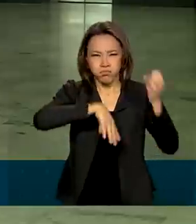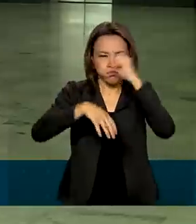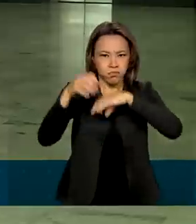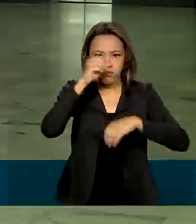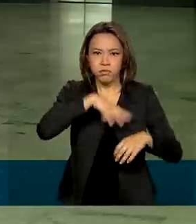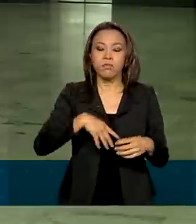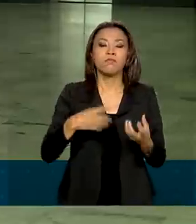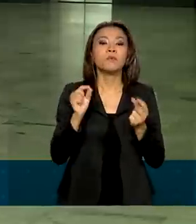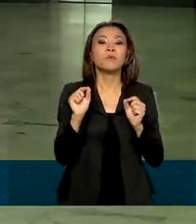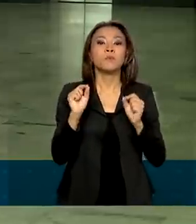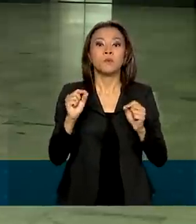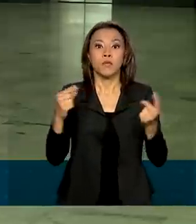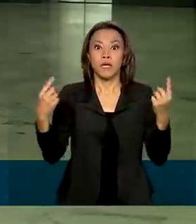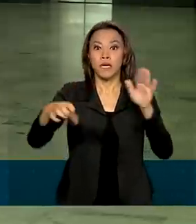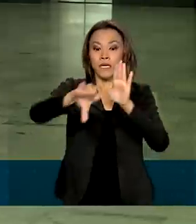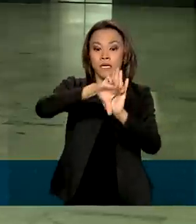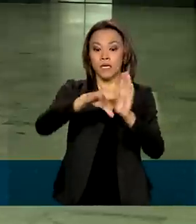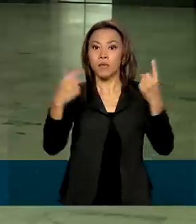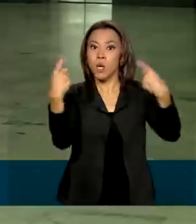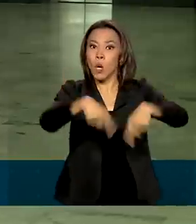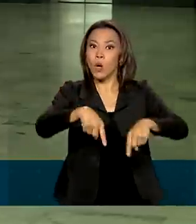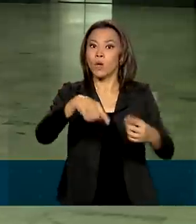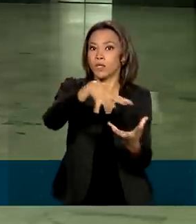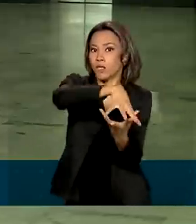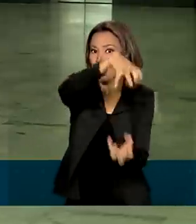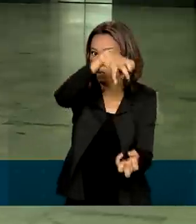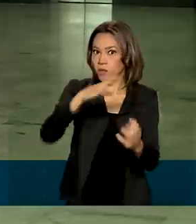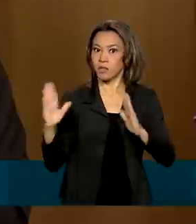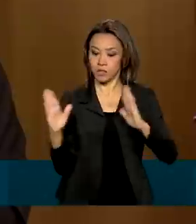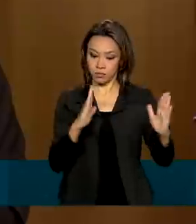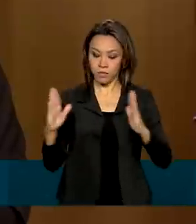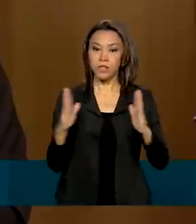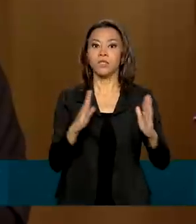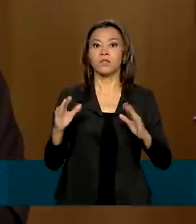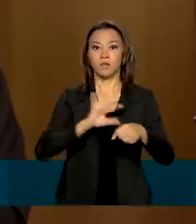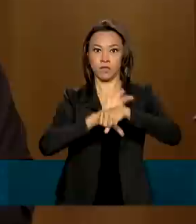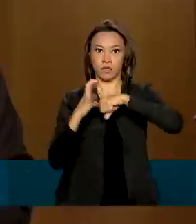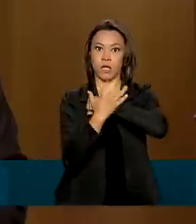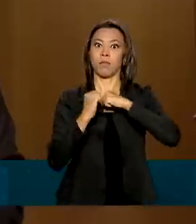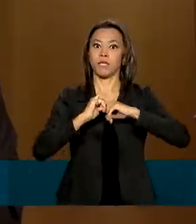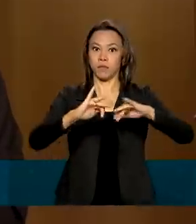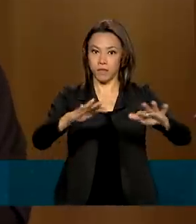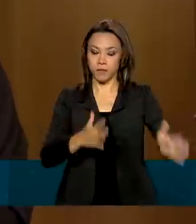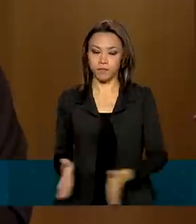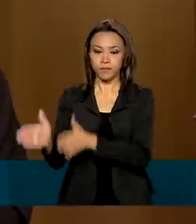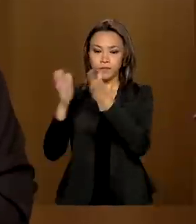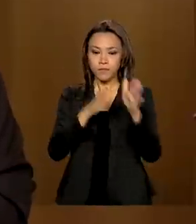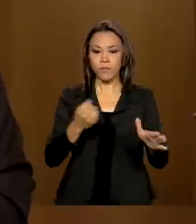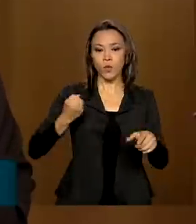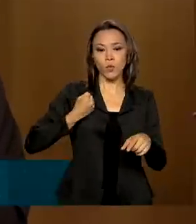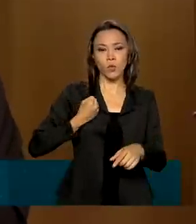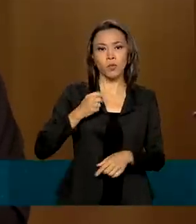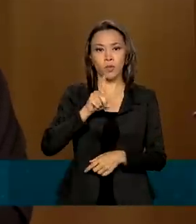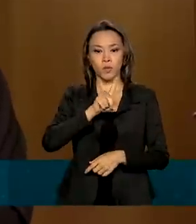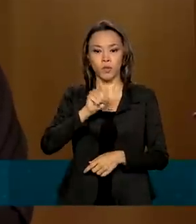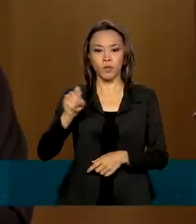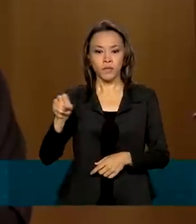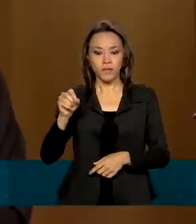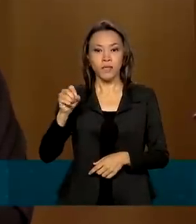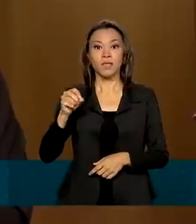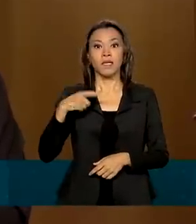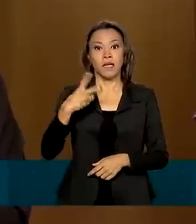idosos registradas no DISC-100 durante a pandemia. O nosso DISC-100 no ano de 2019 recebeu